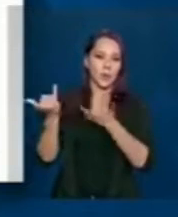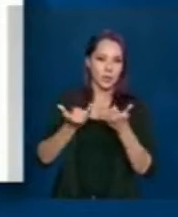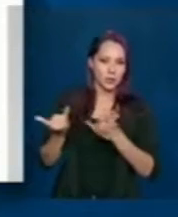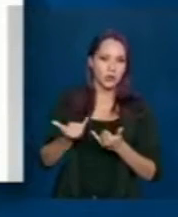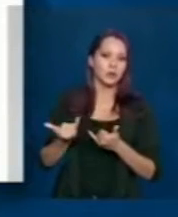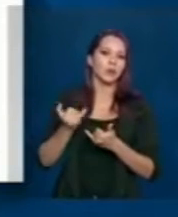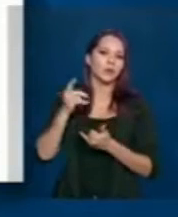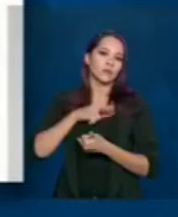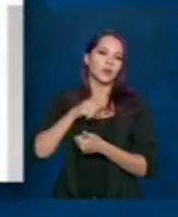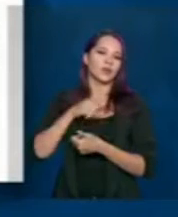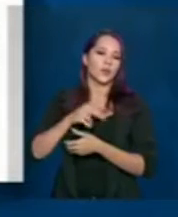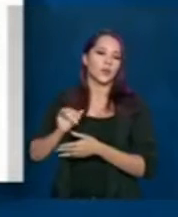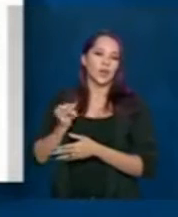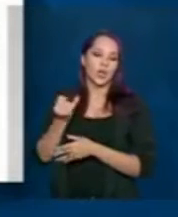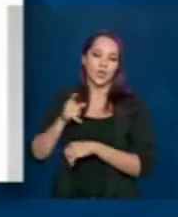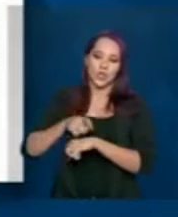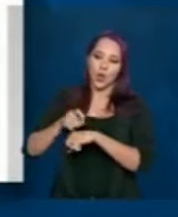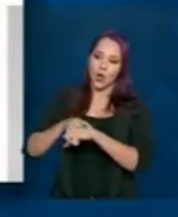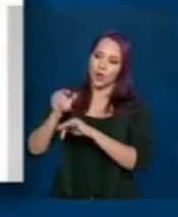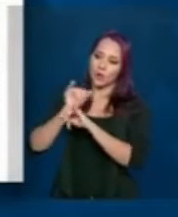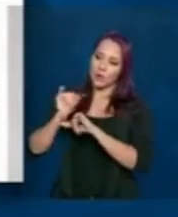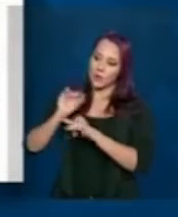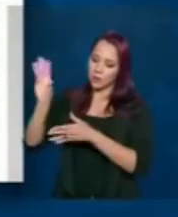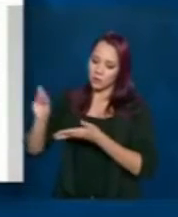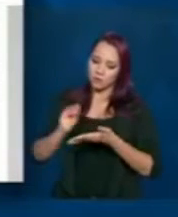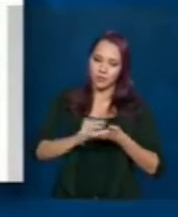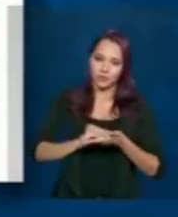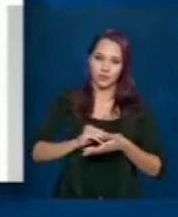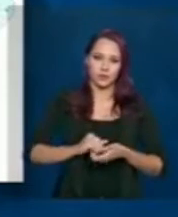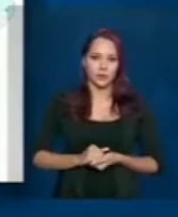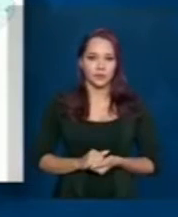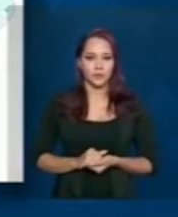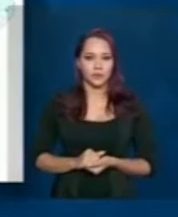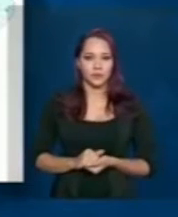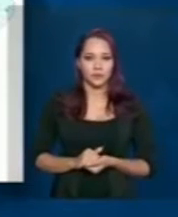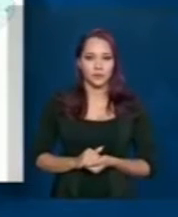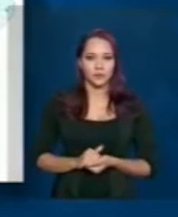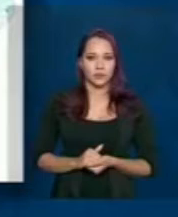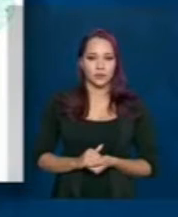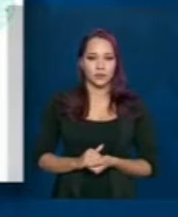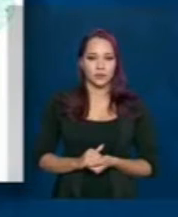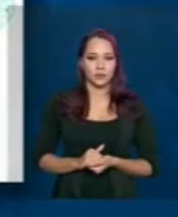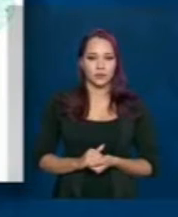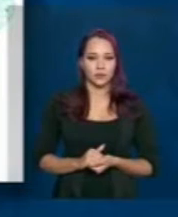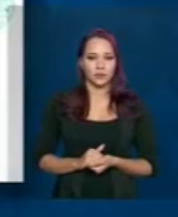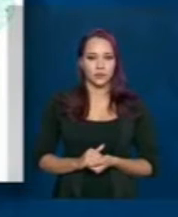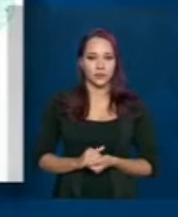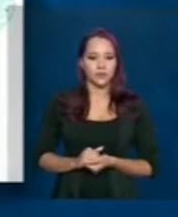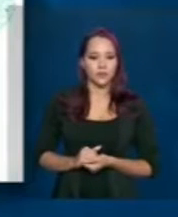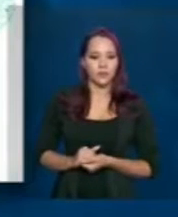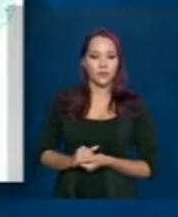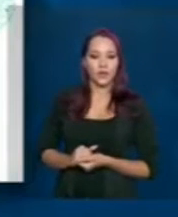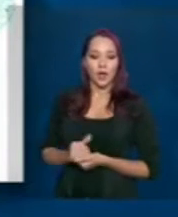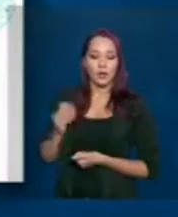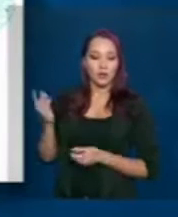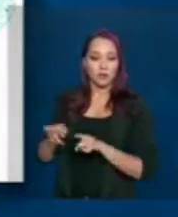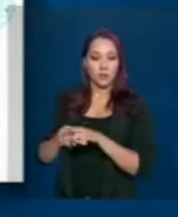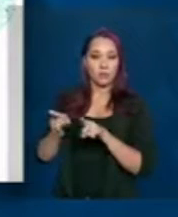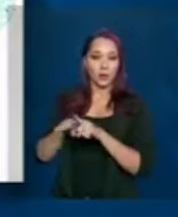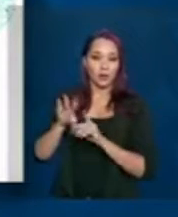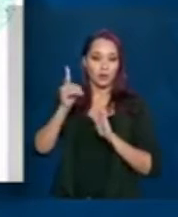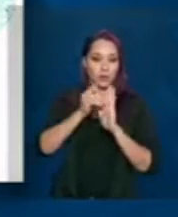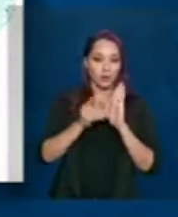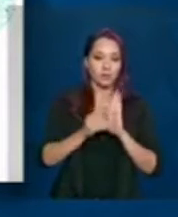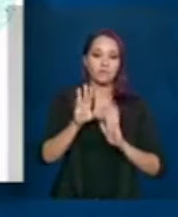gente tenha oportunidade na coleta e na informação. Próximo. Além da questão da declaração de